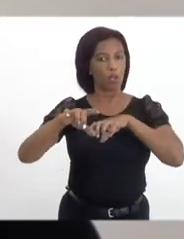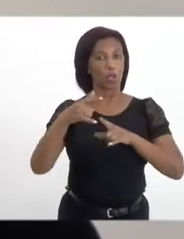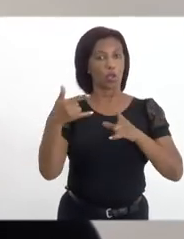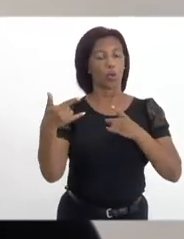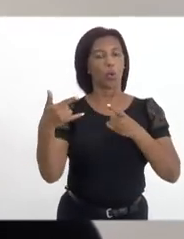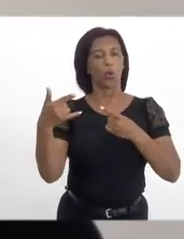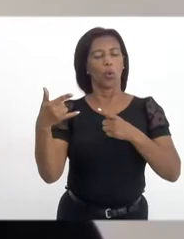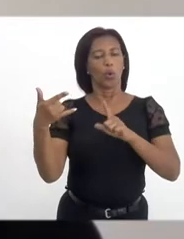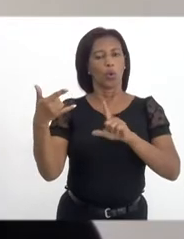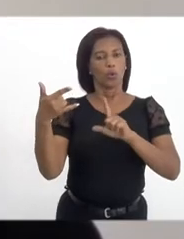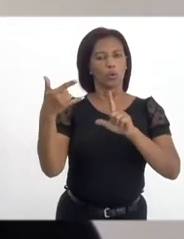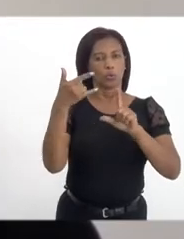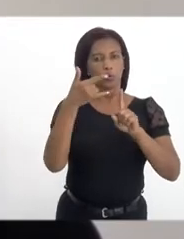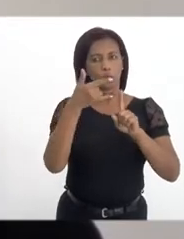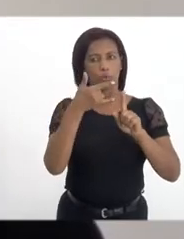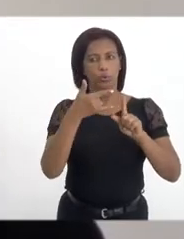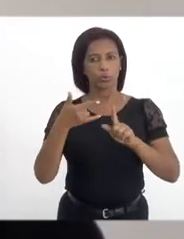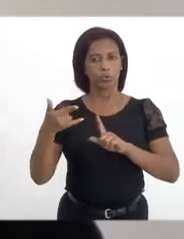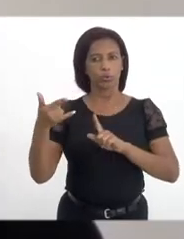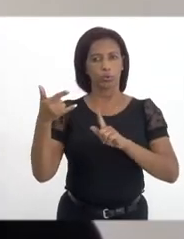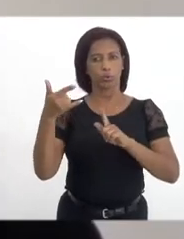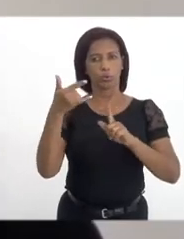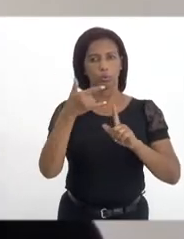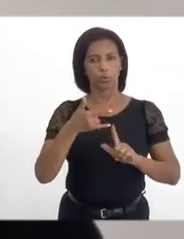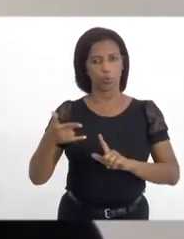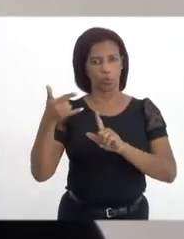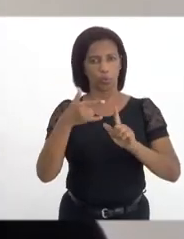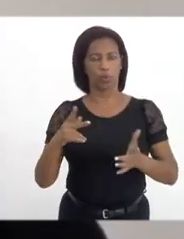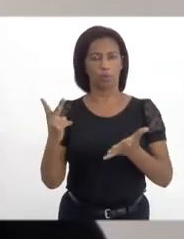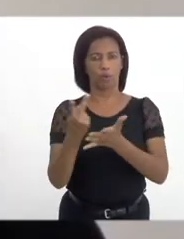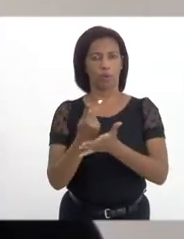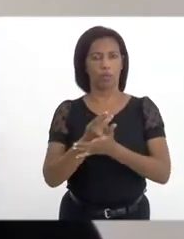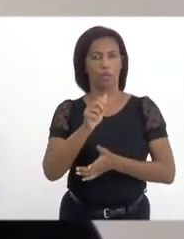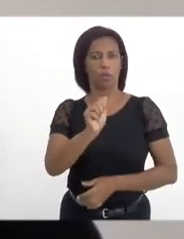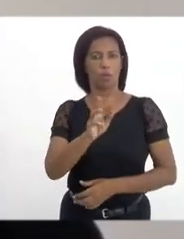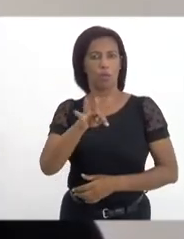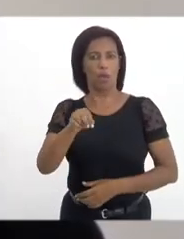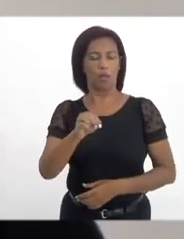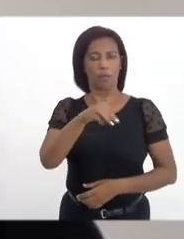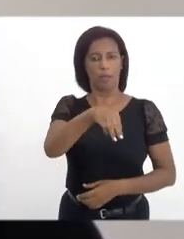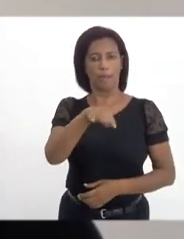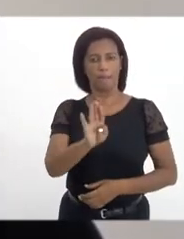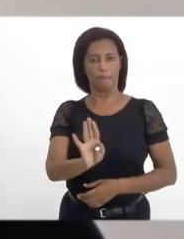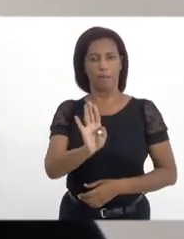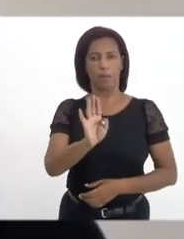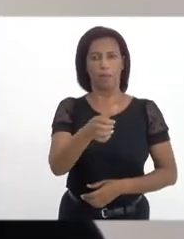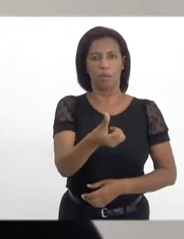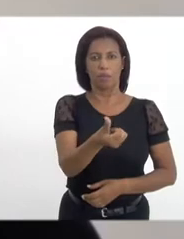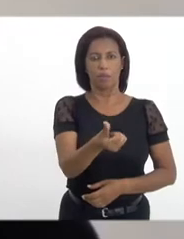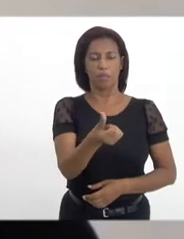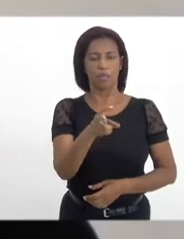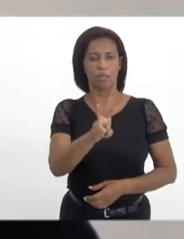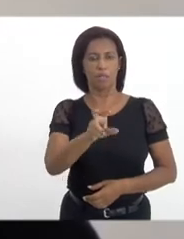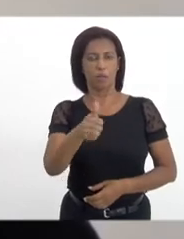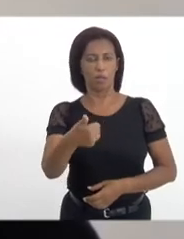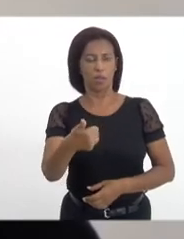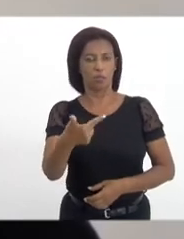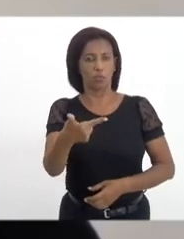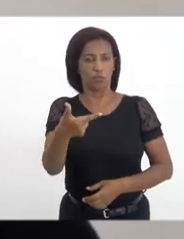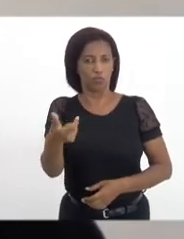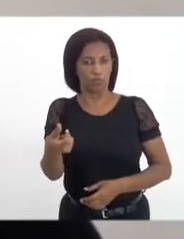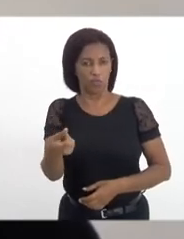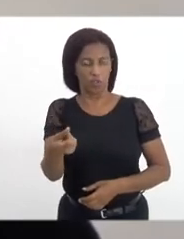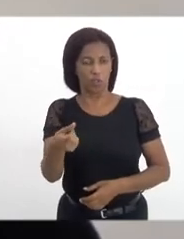conforme o artigo 6º do ato NMD-N, número 651-2020,